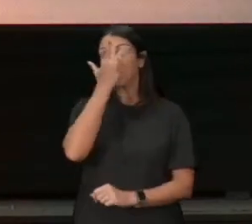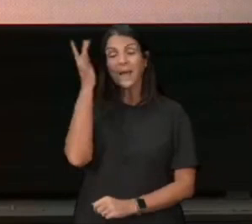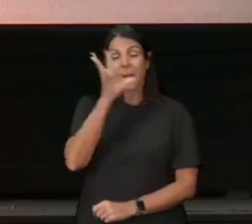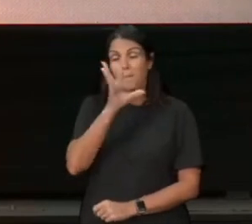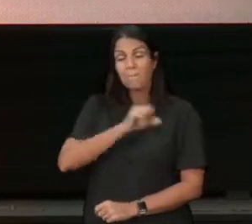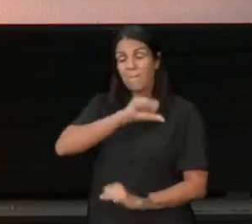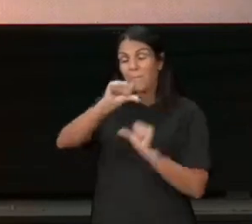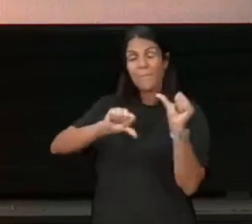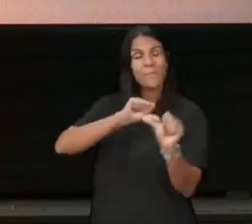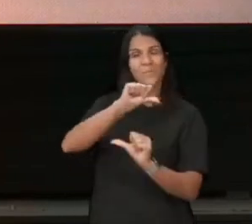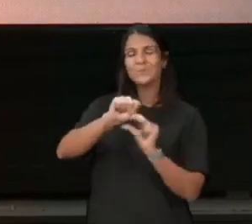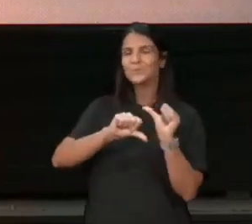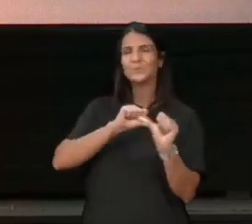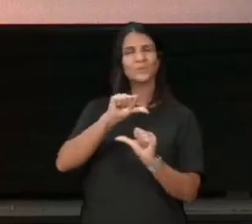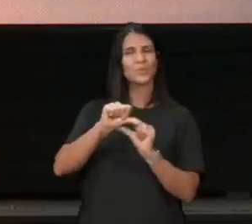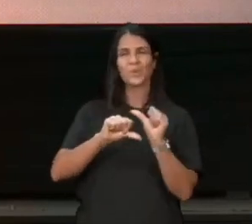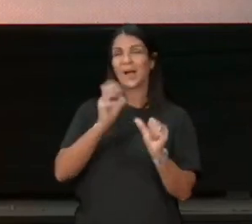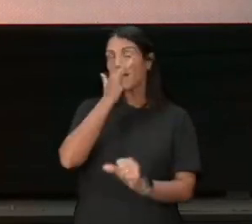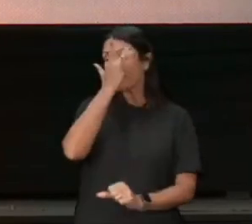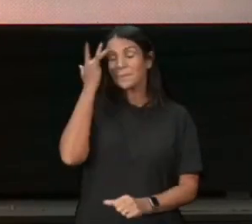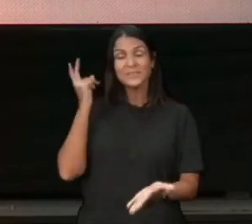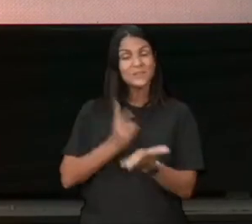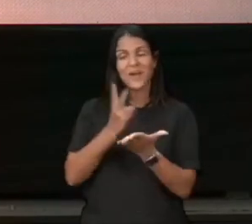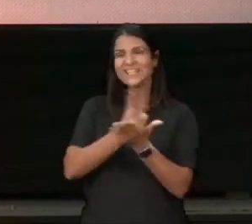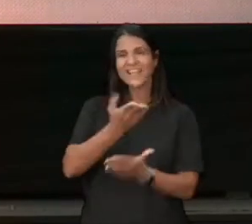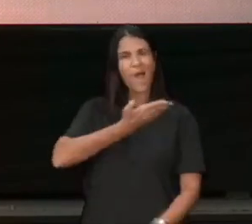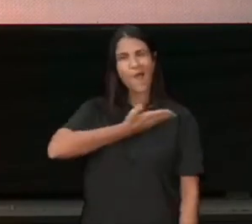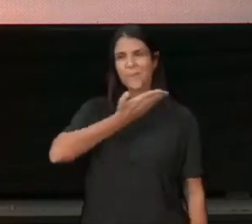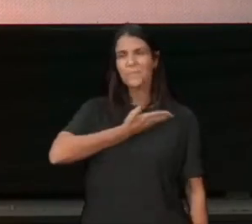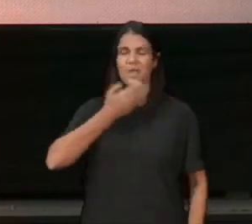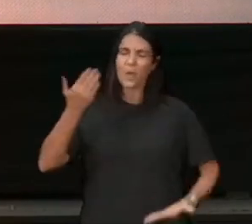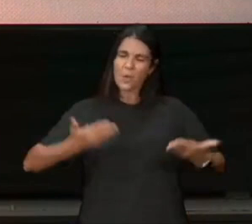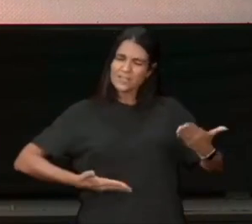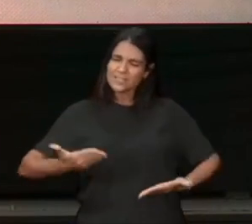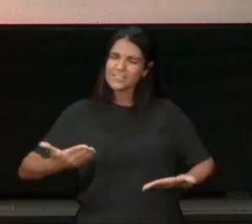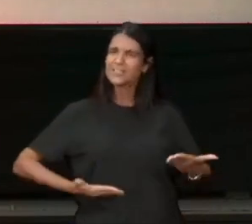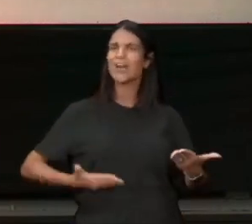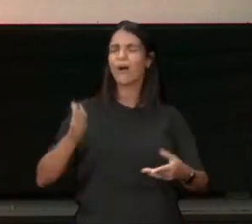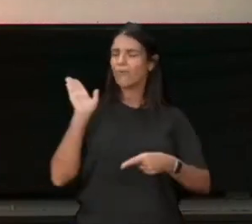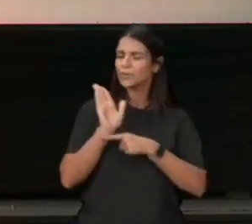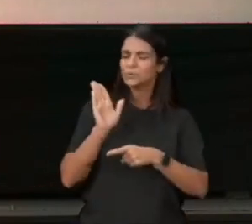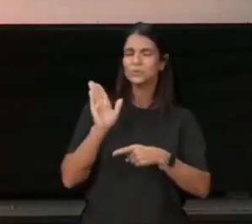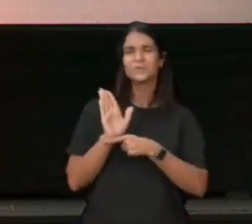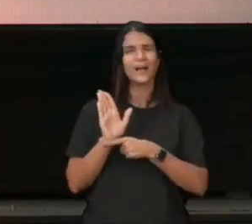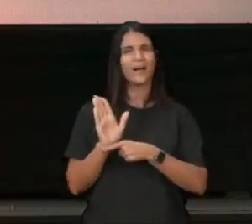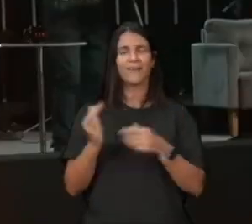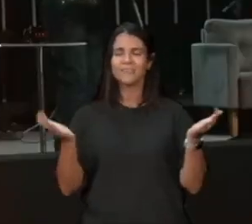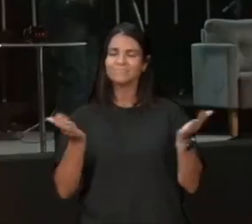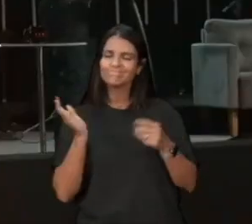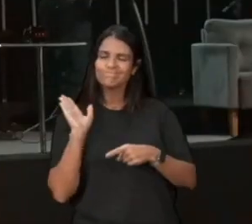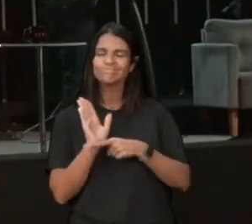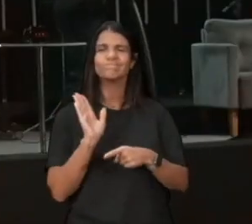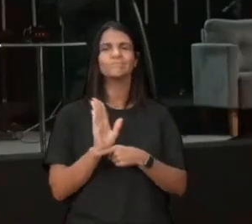pensa em um cara, que era pau para toda obra, amigo de todo mundo, servo de todo mundo, queria ajudar o tempo